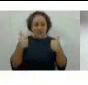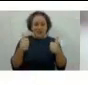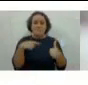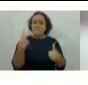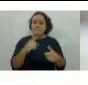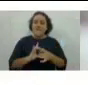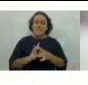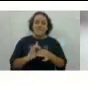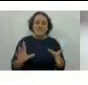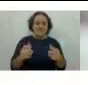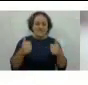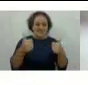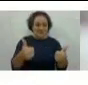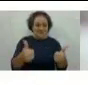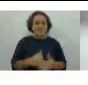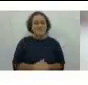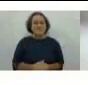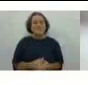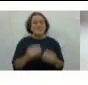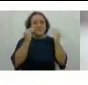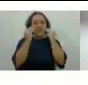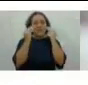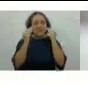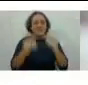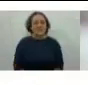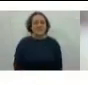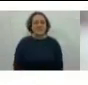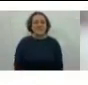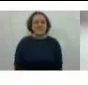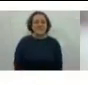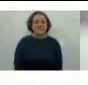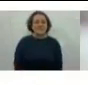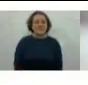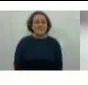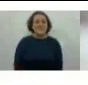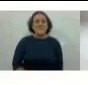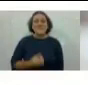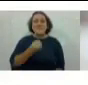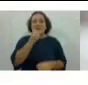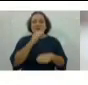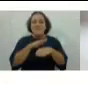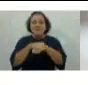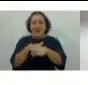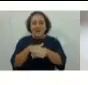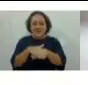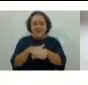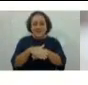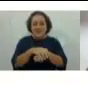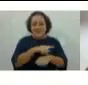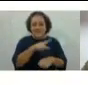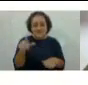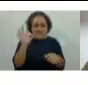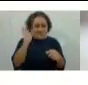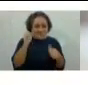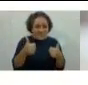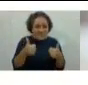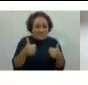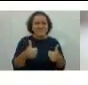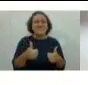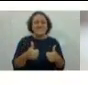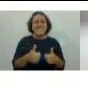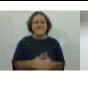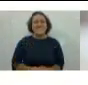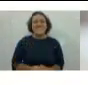resultado em tudo. E a gente está à disposição, tá bem? Beijinho. Boa noite, estão me